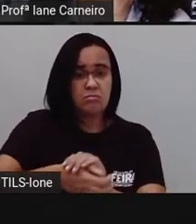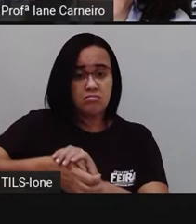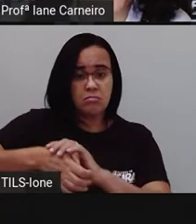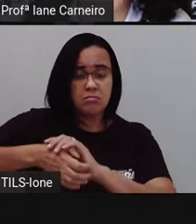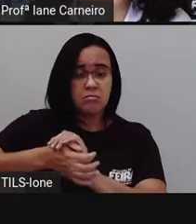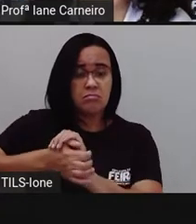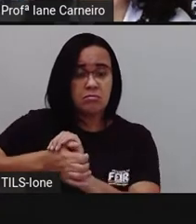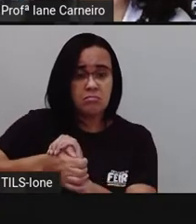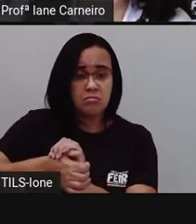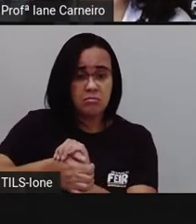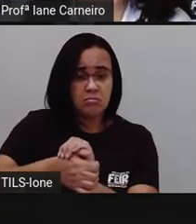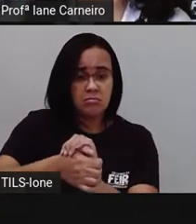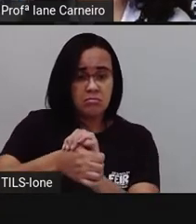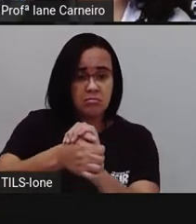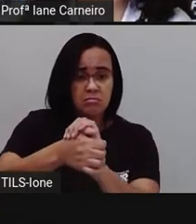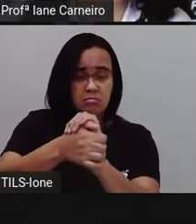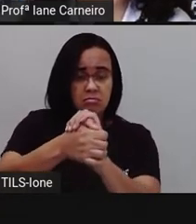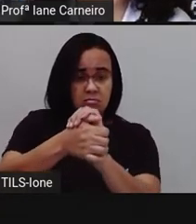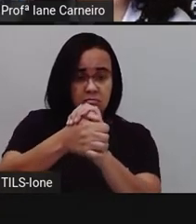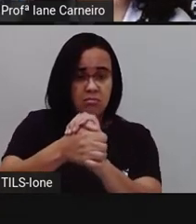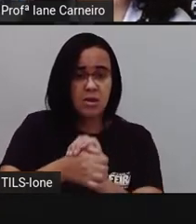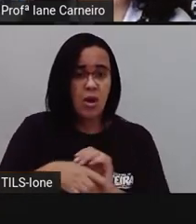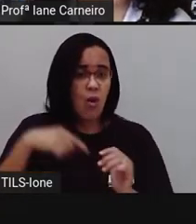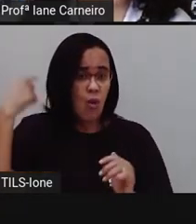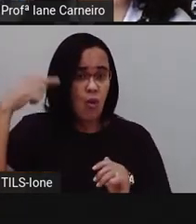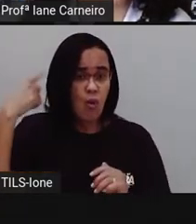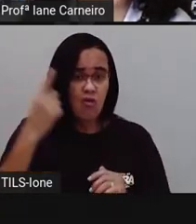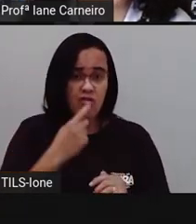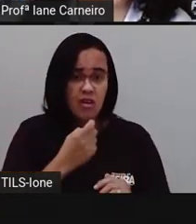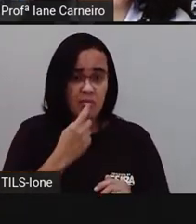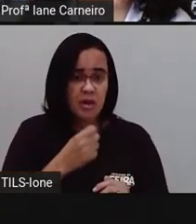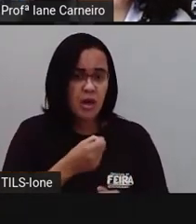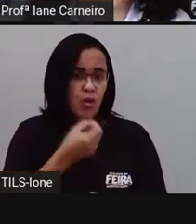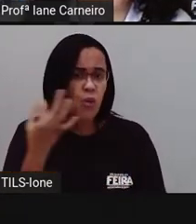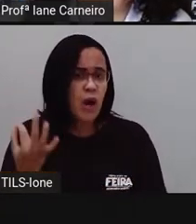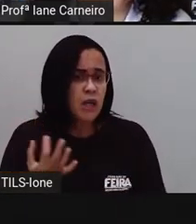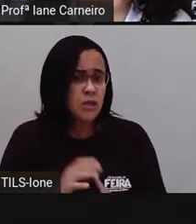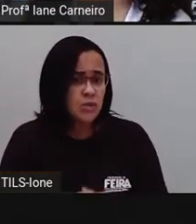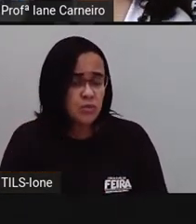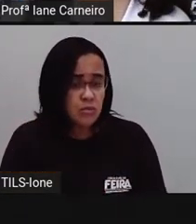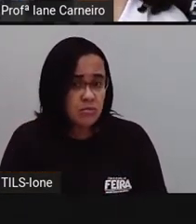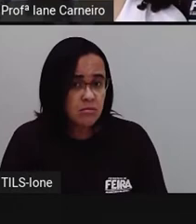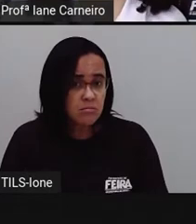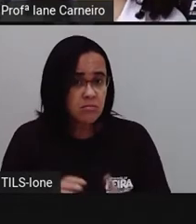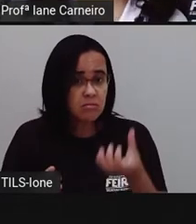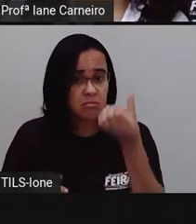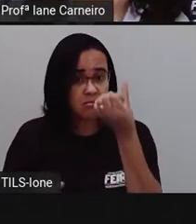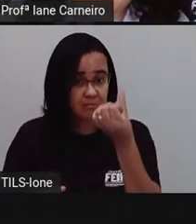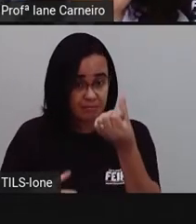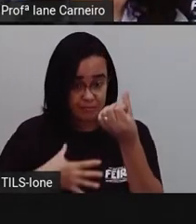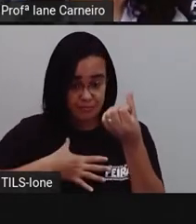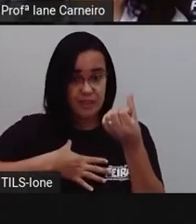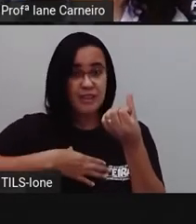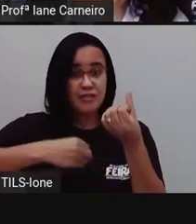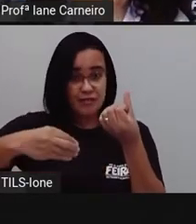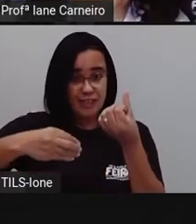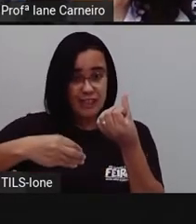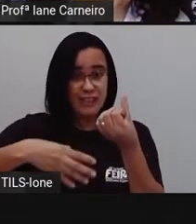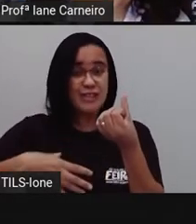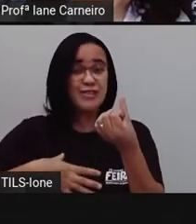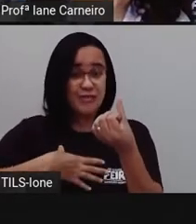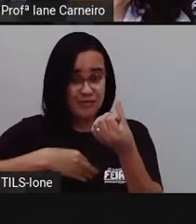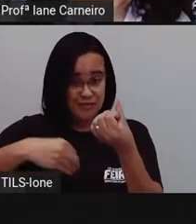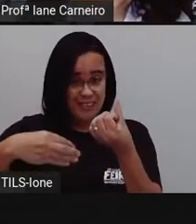aqui dela, ó. Quantos filhotes em 2013? E ela colocou? Seis. Muito bom.